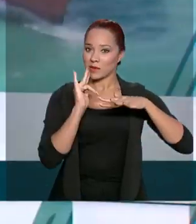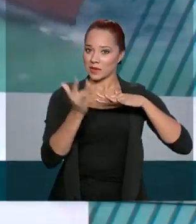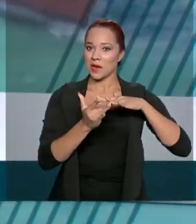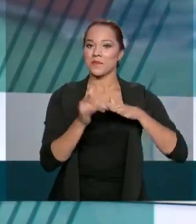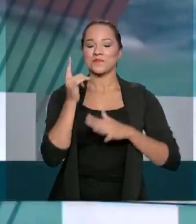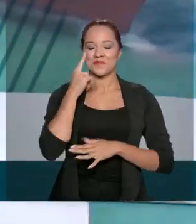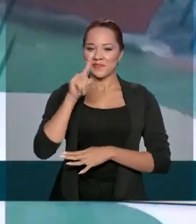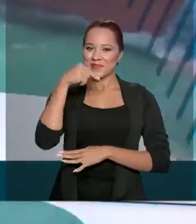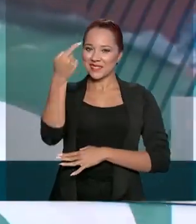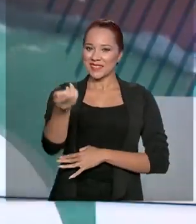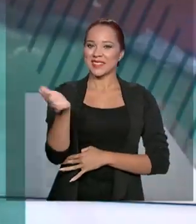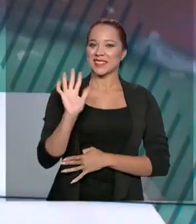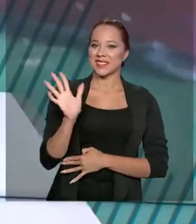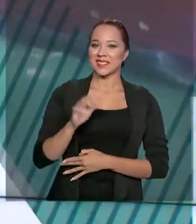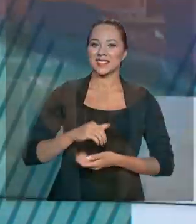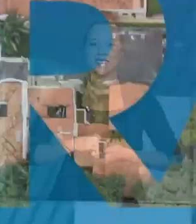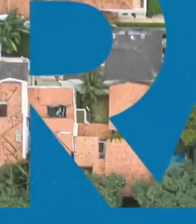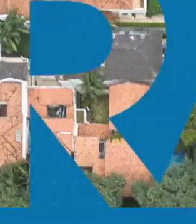Nos vemos na próxima edição.